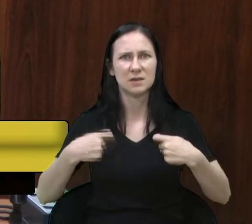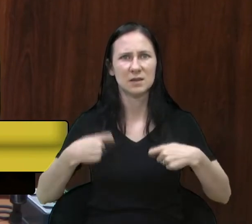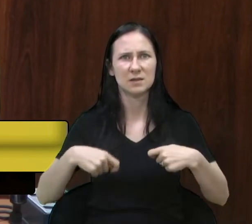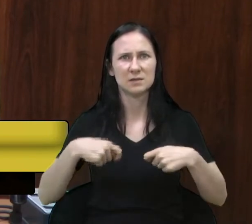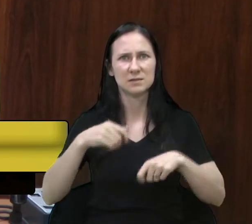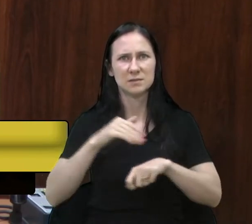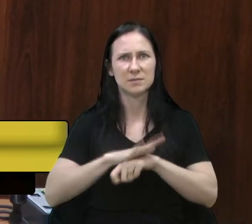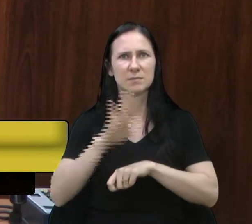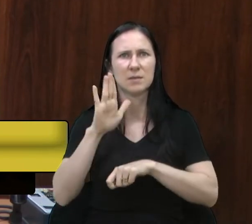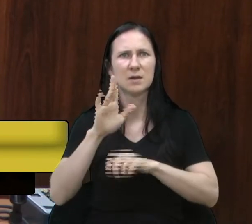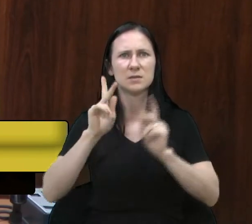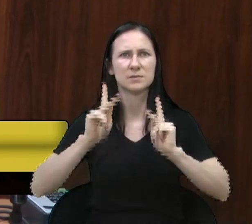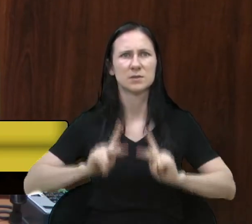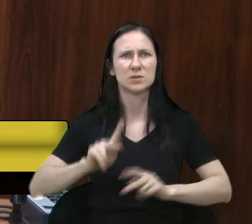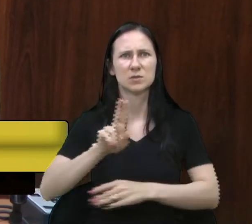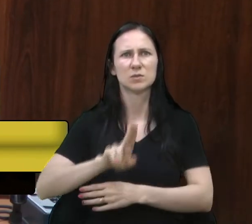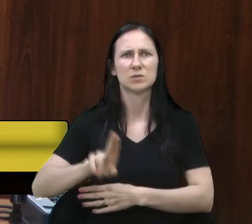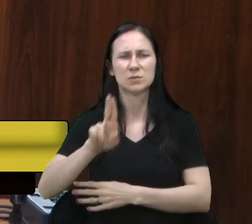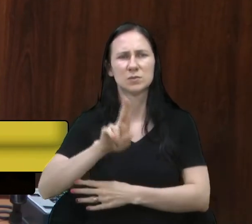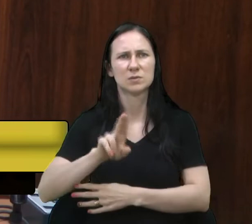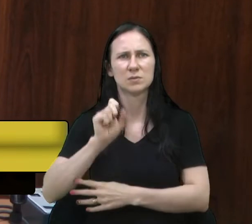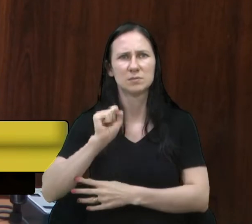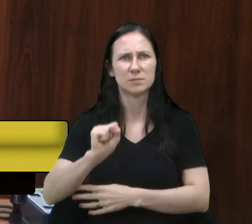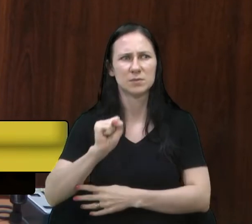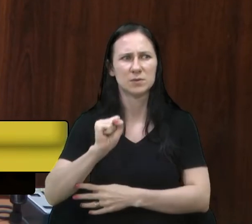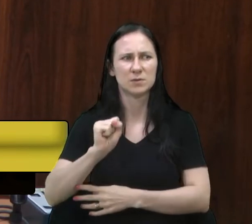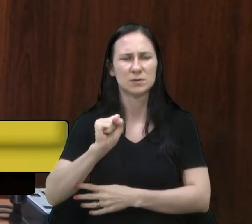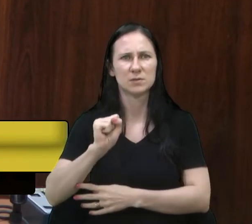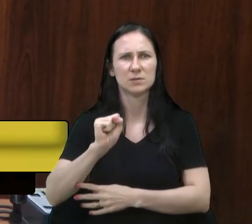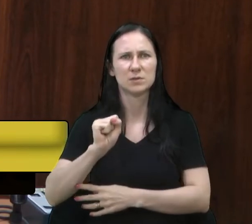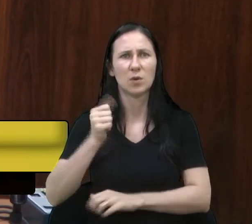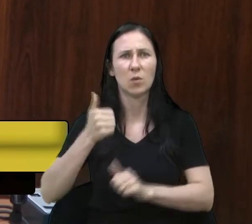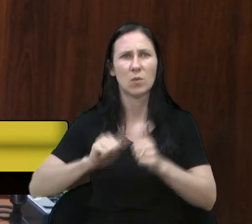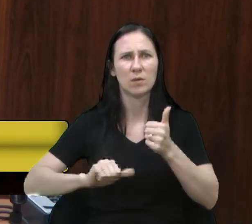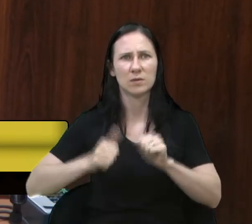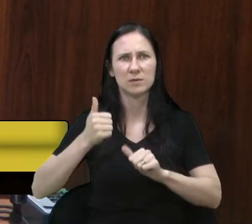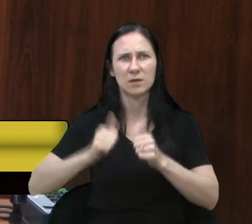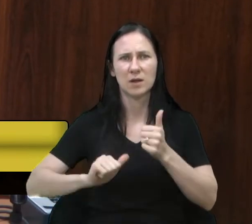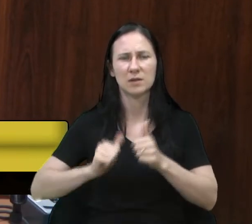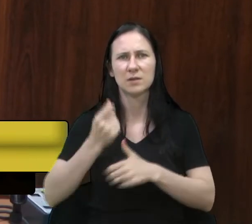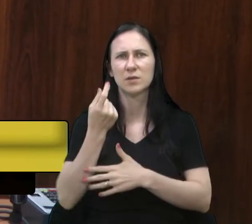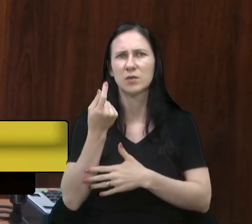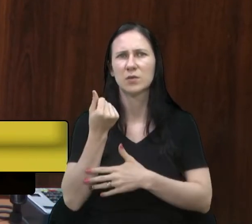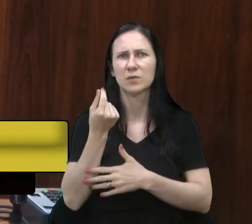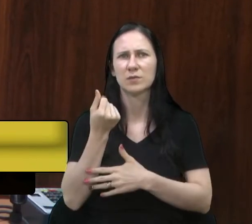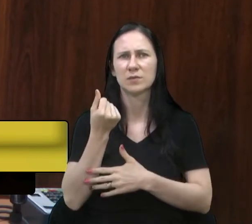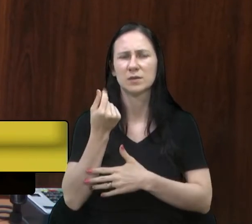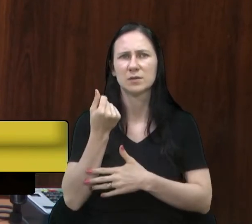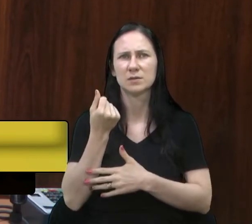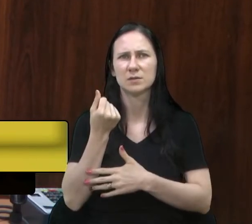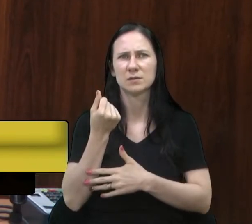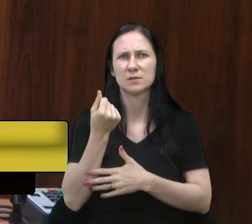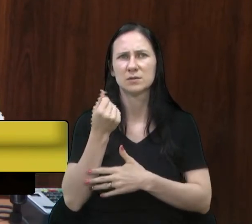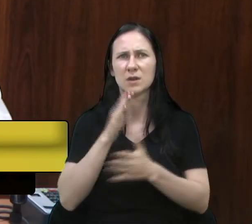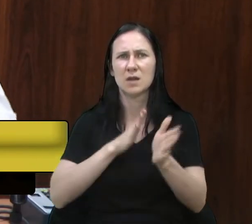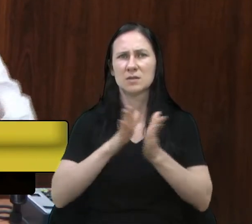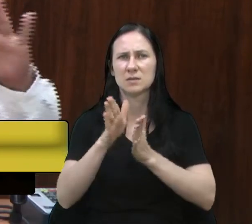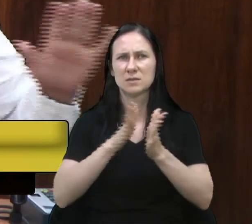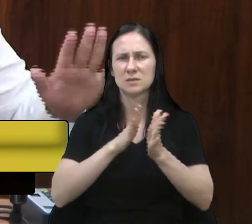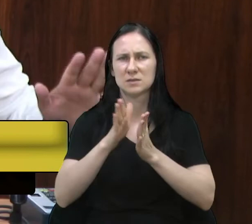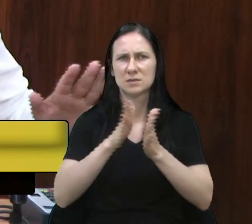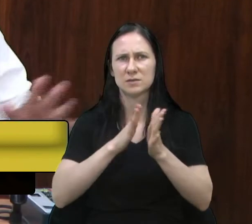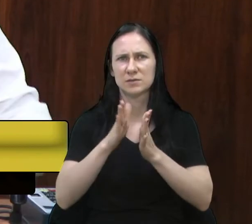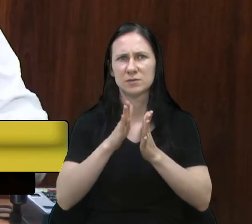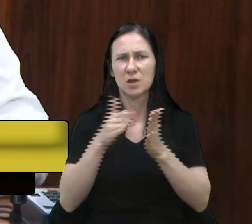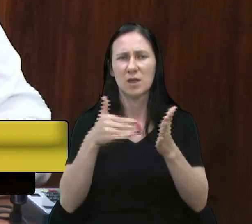mais usuários possam utilizar o transporte público com qualidade e com o preço acessível, que é